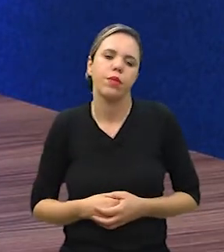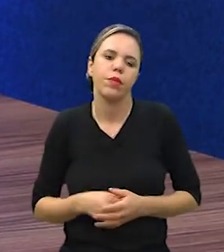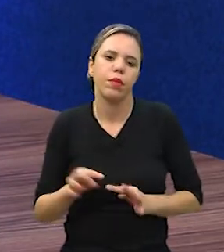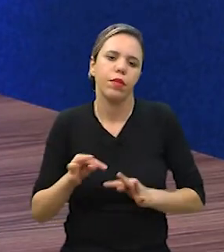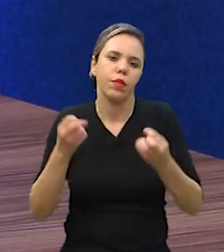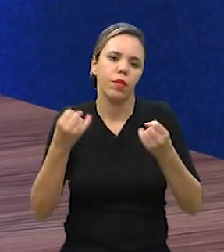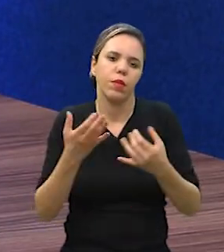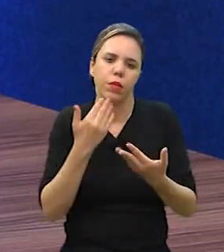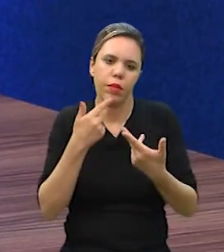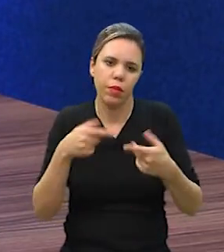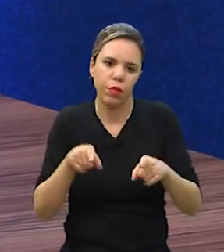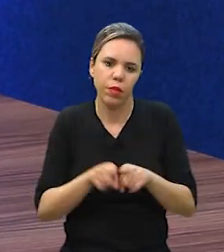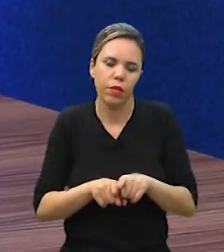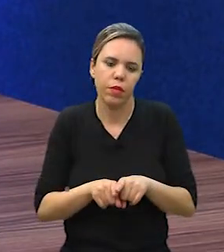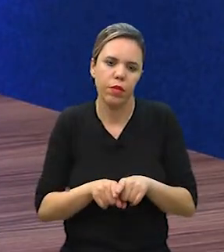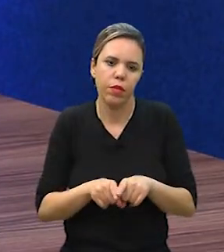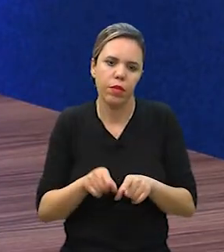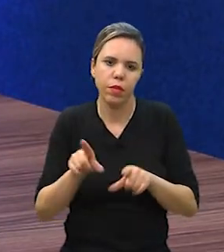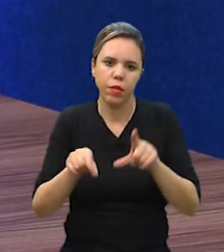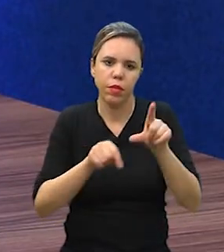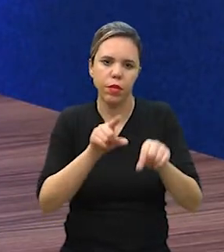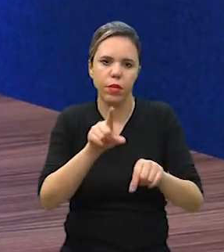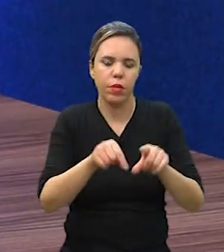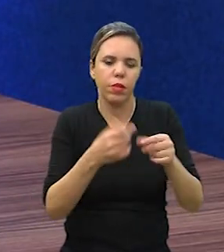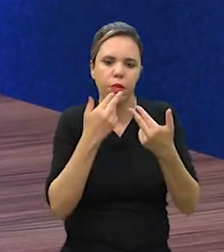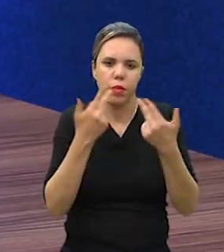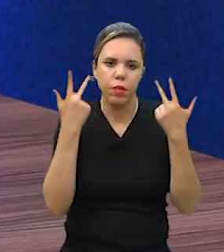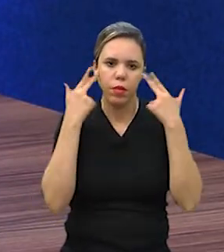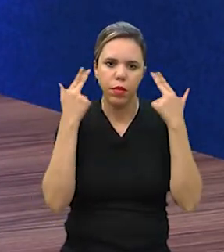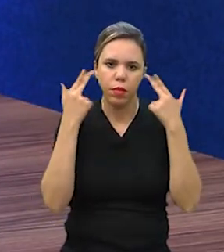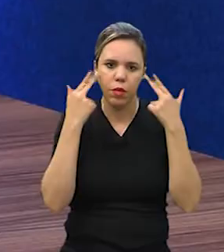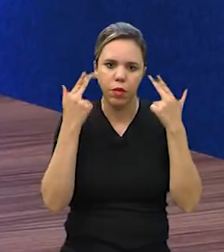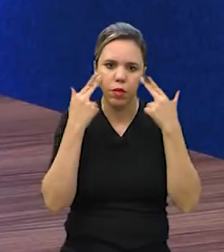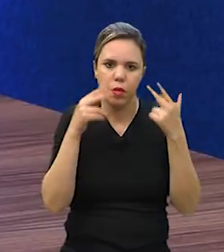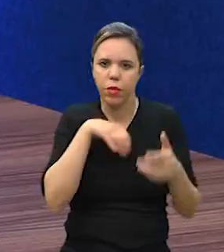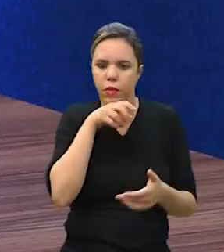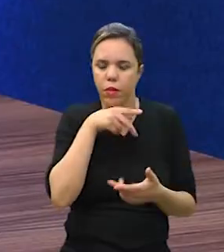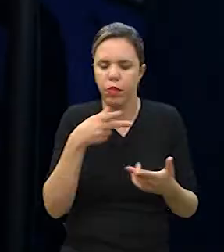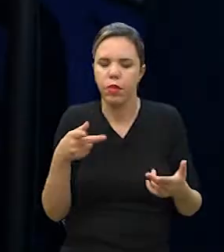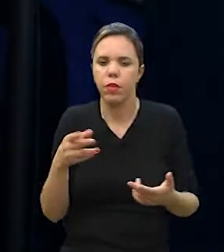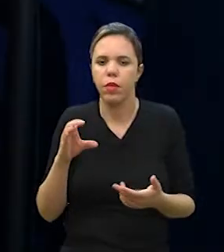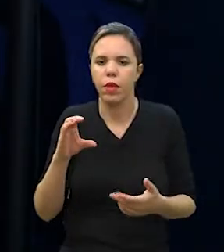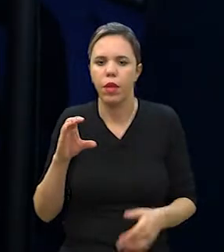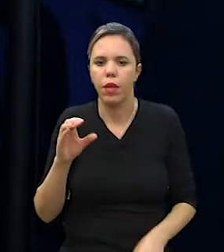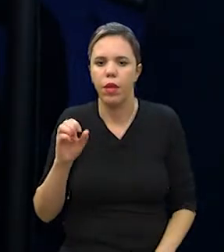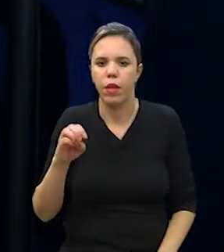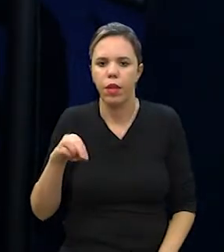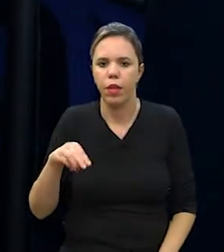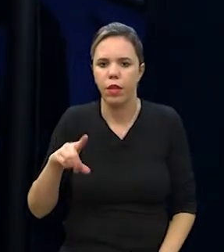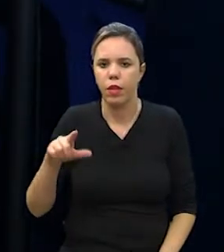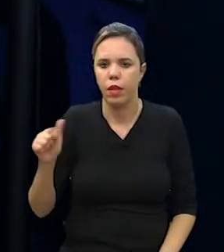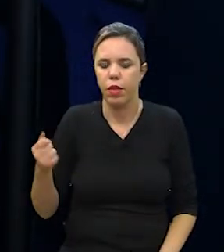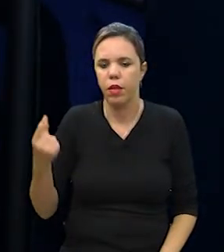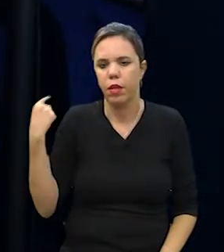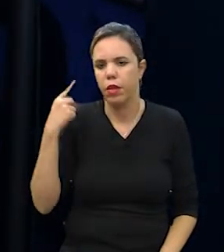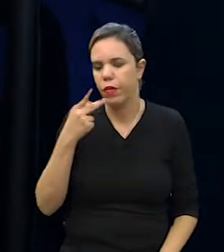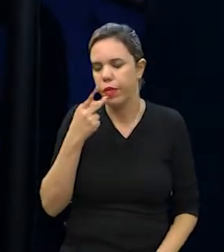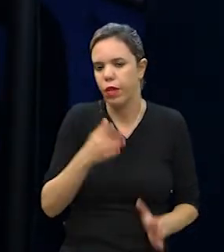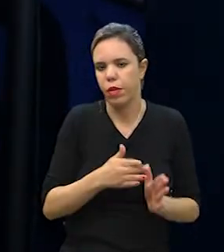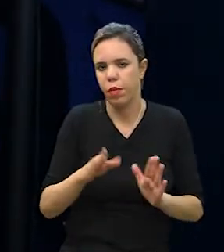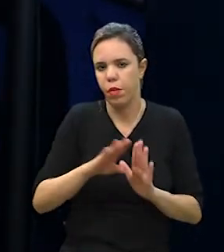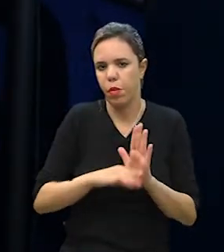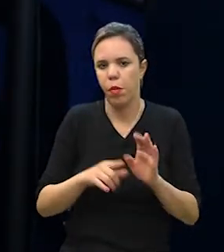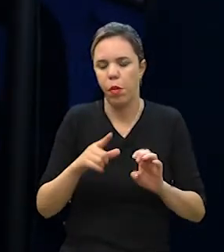que trata de alimentação e petiscos naturais para pets. Camila, a gente já falou, inclusive, no